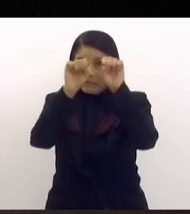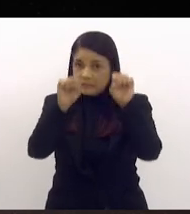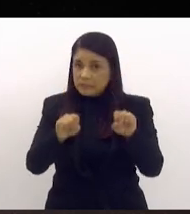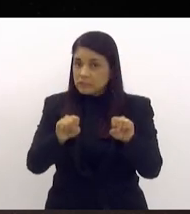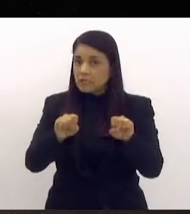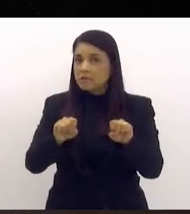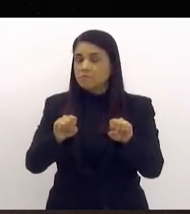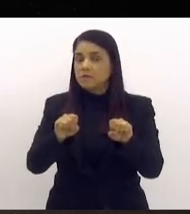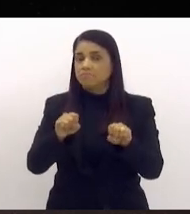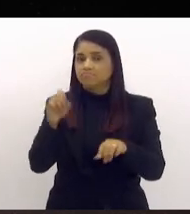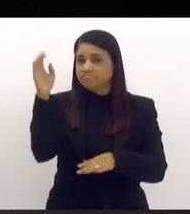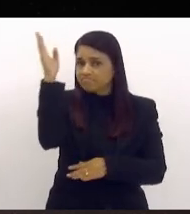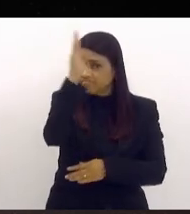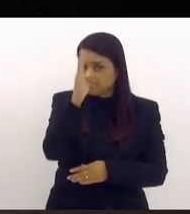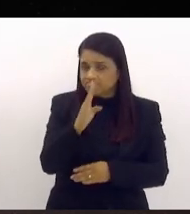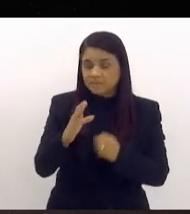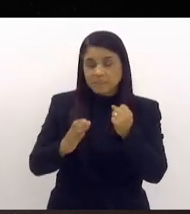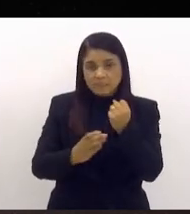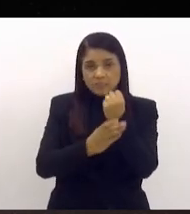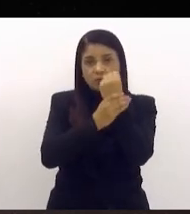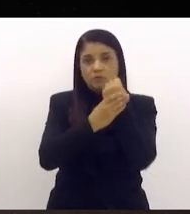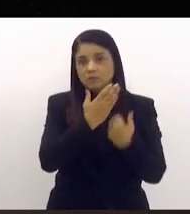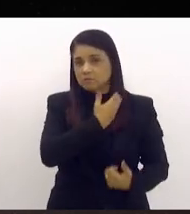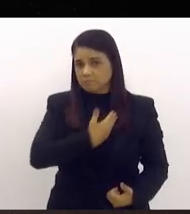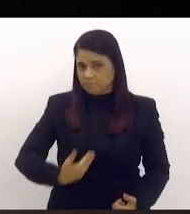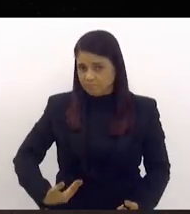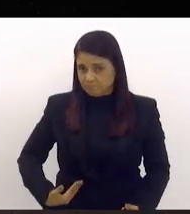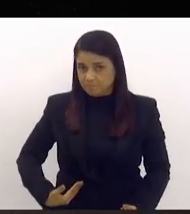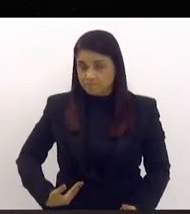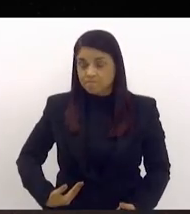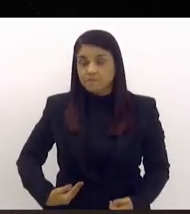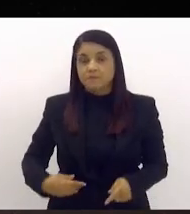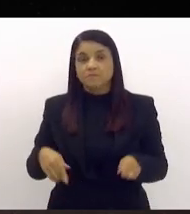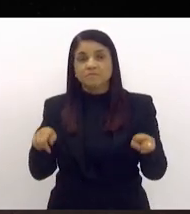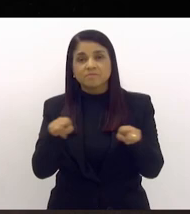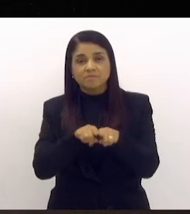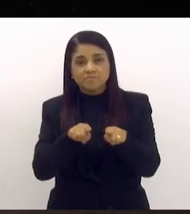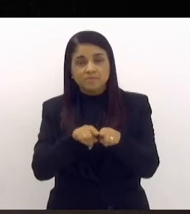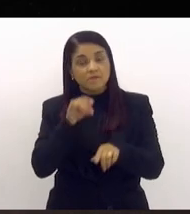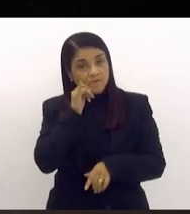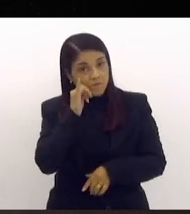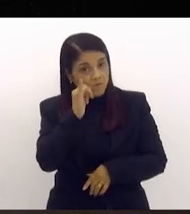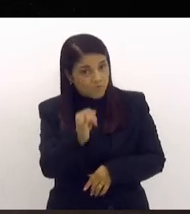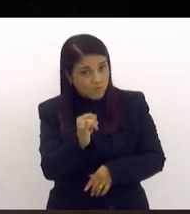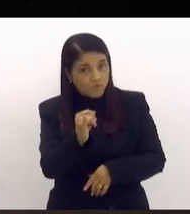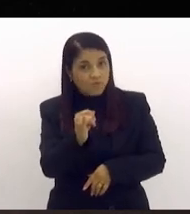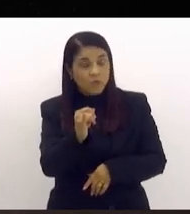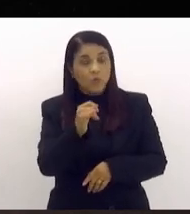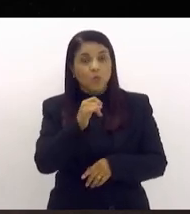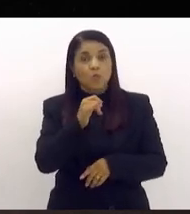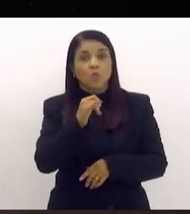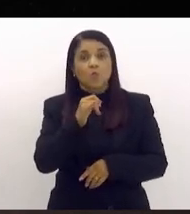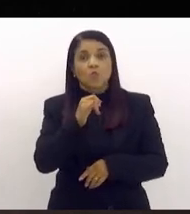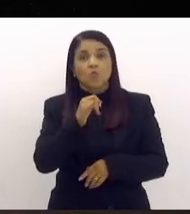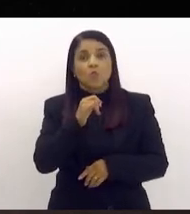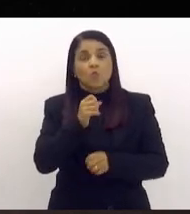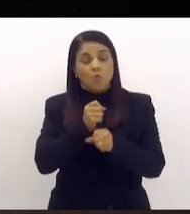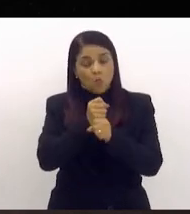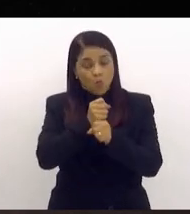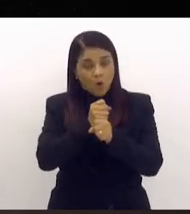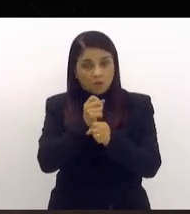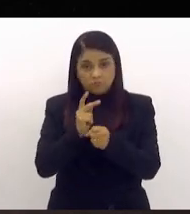nacional de segurança pública e dizer aqui que no ano em que a